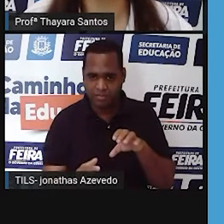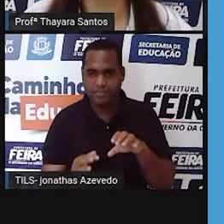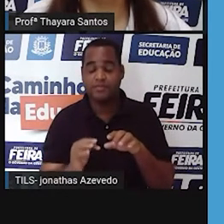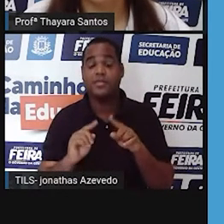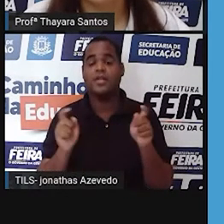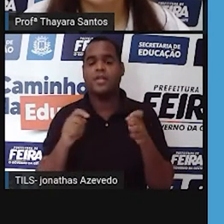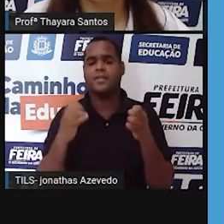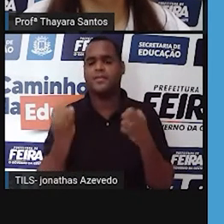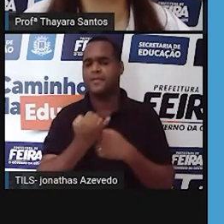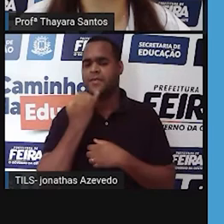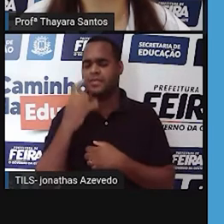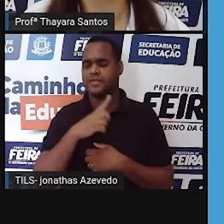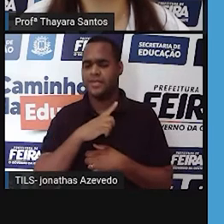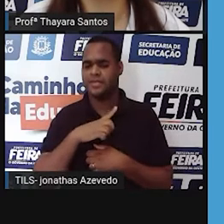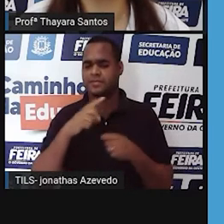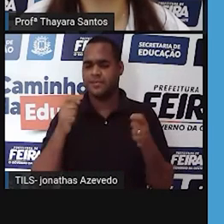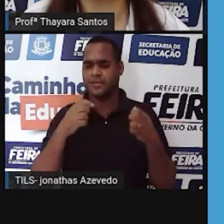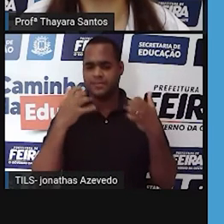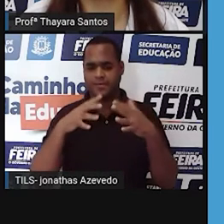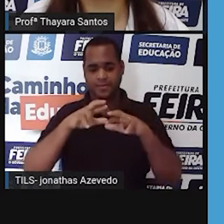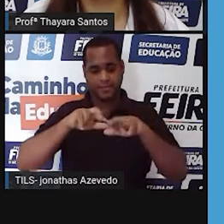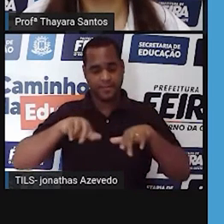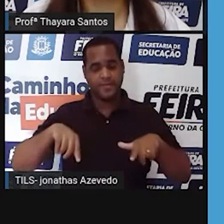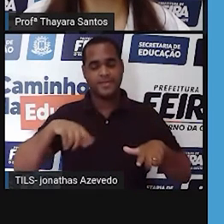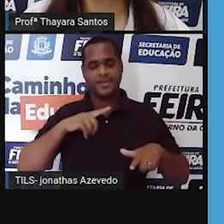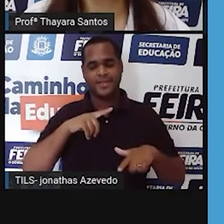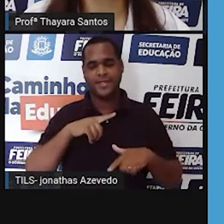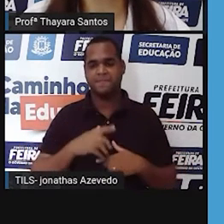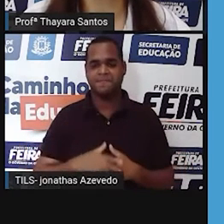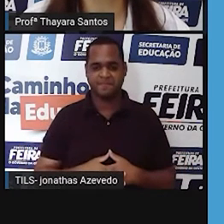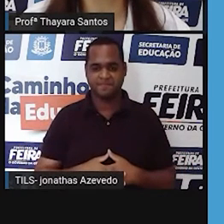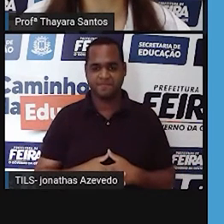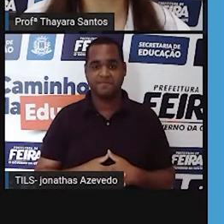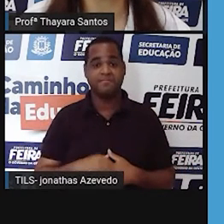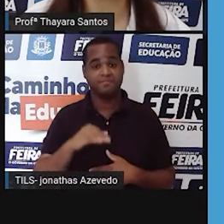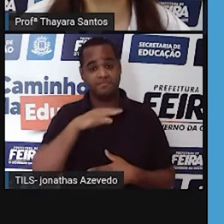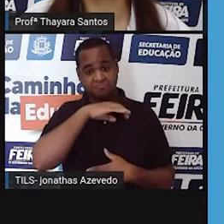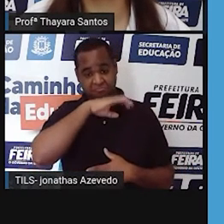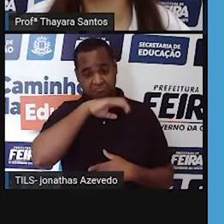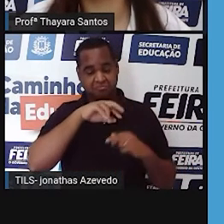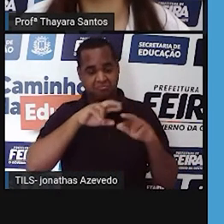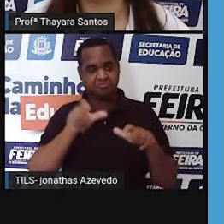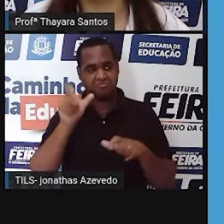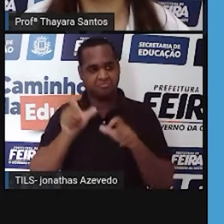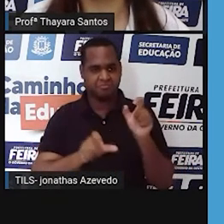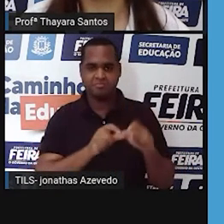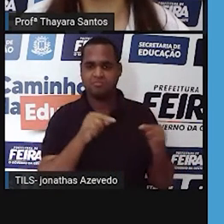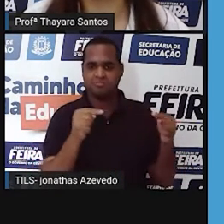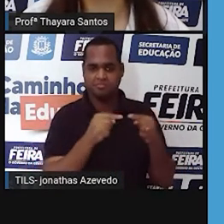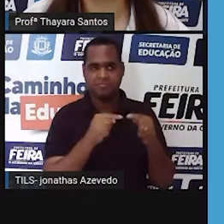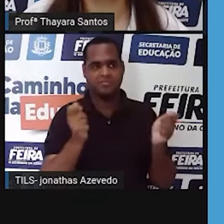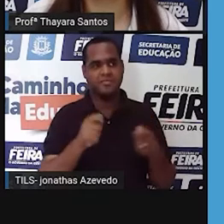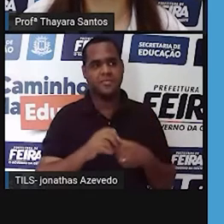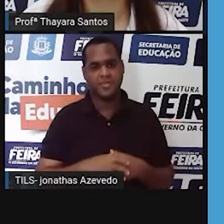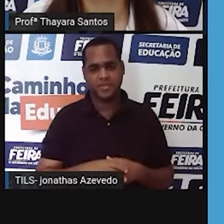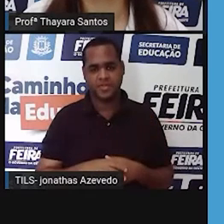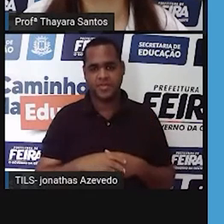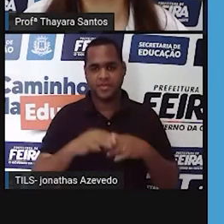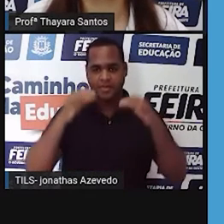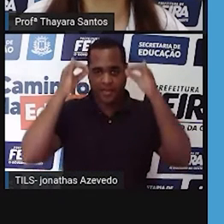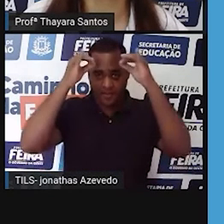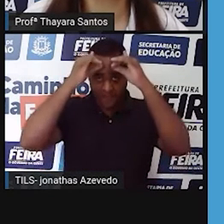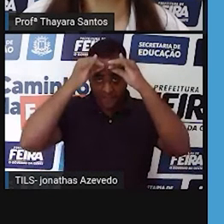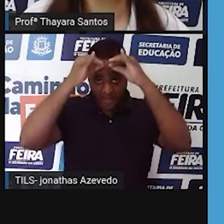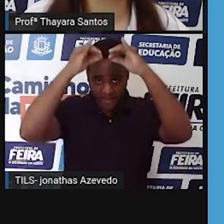bioma muito diverso. Ele tem uma grande biodiversidade. Mas ele tem alguns animais que são mais característicos, como, por exemplo, os veados, as